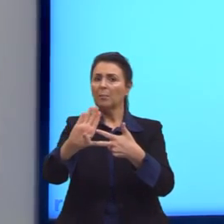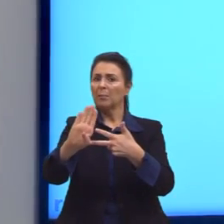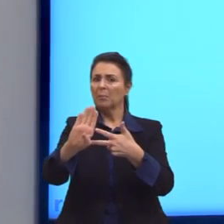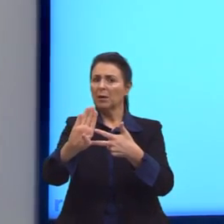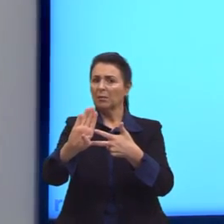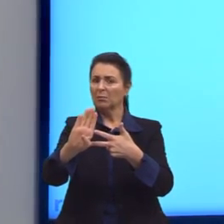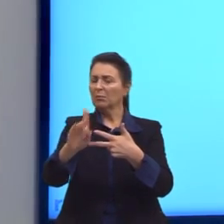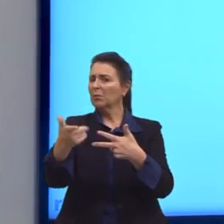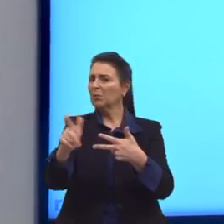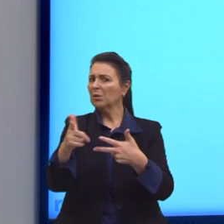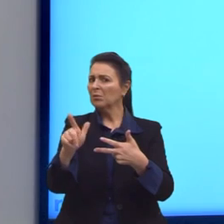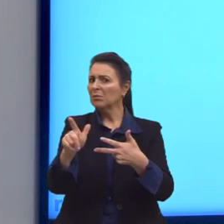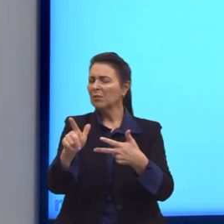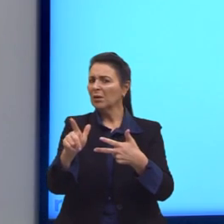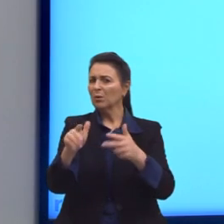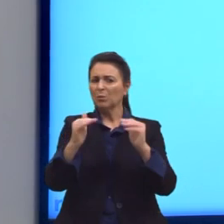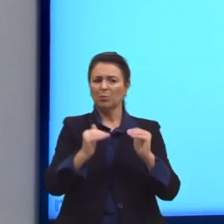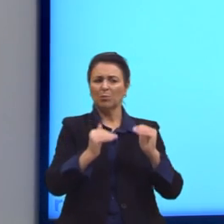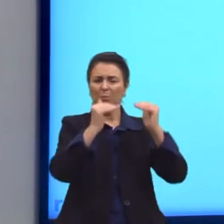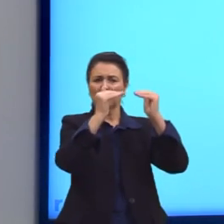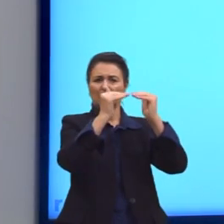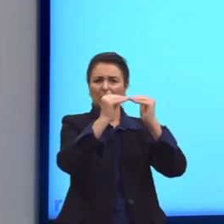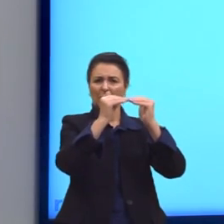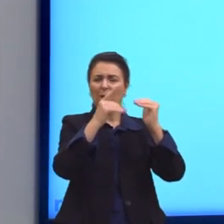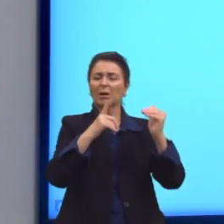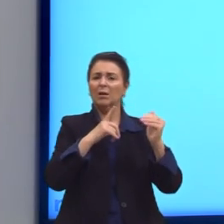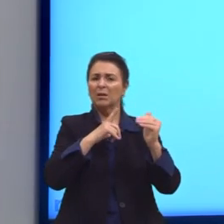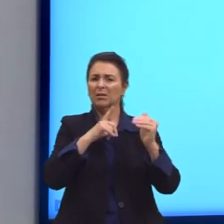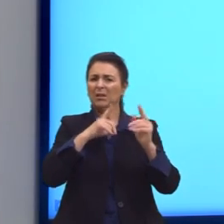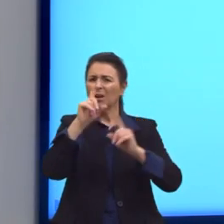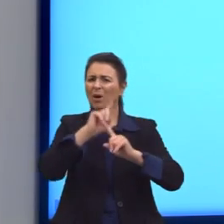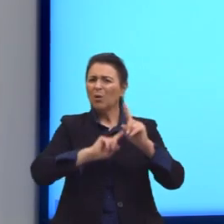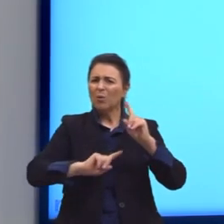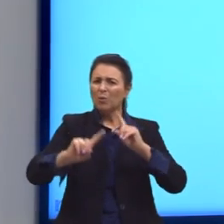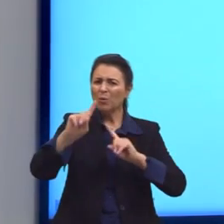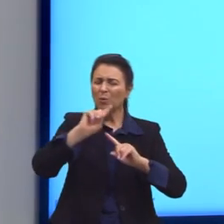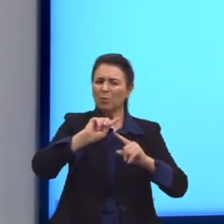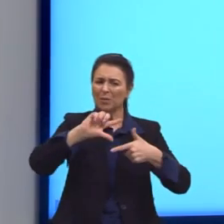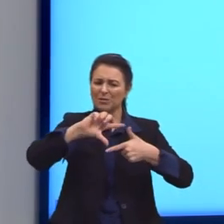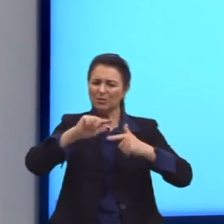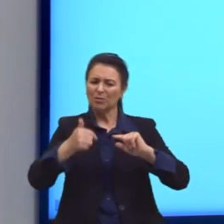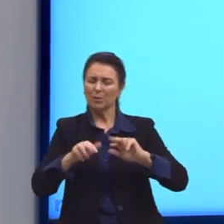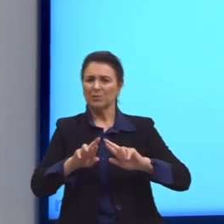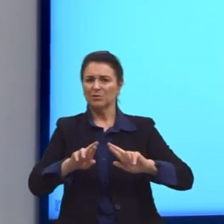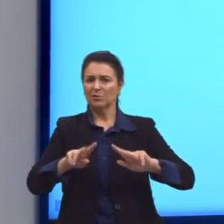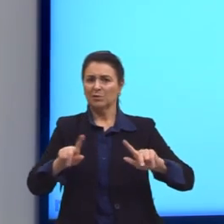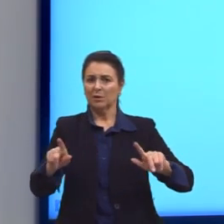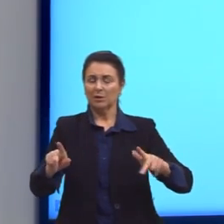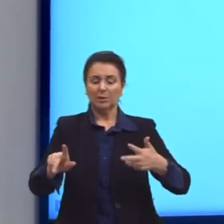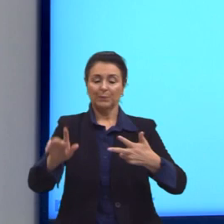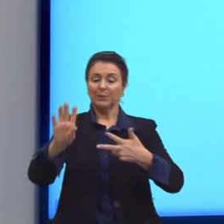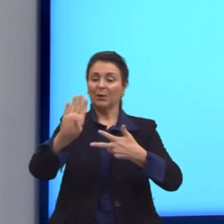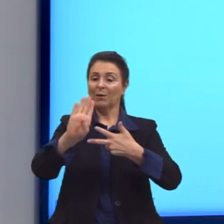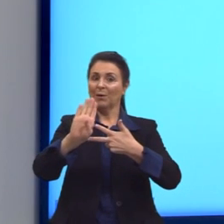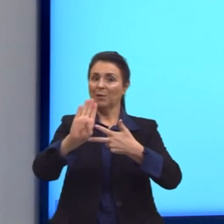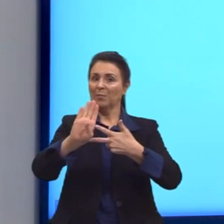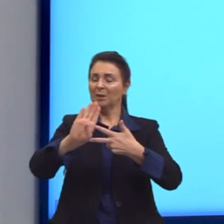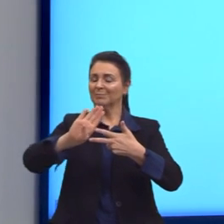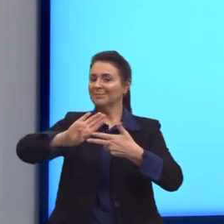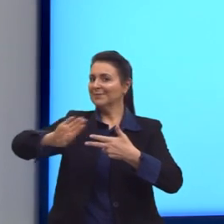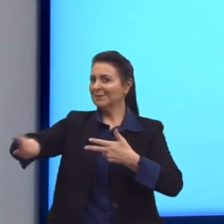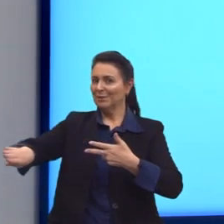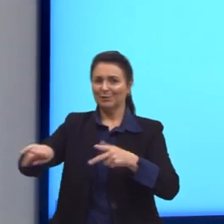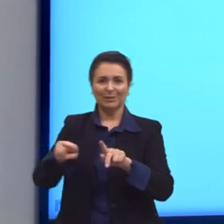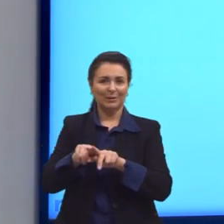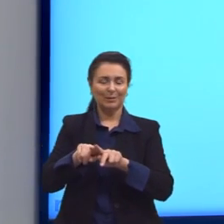padrão formado. Ela possui ali algumas formações diferentes. Eliminamos três alternativas.